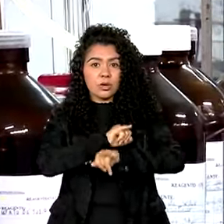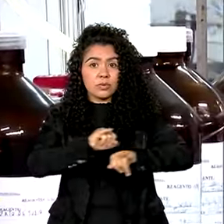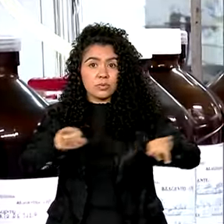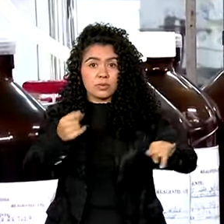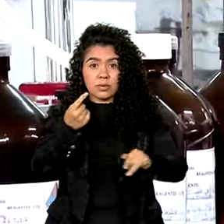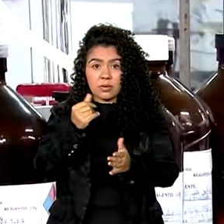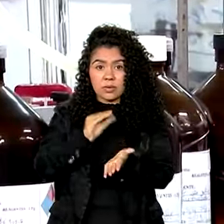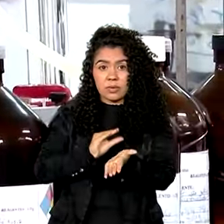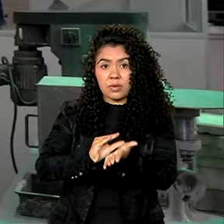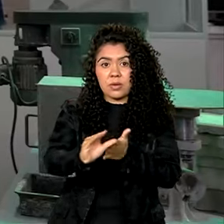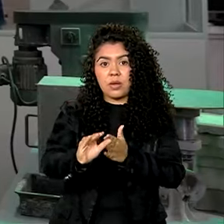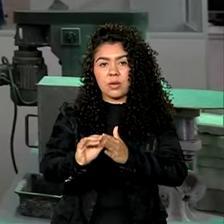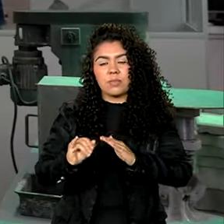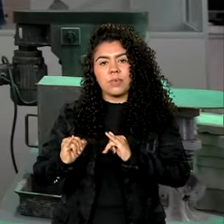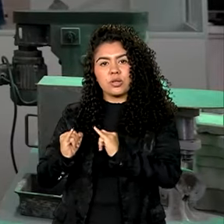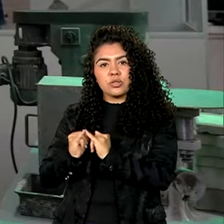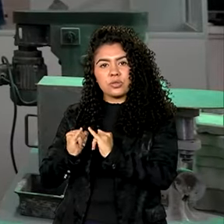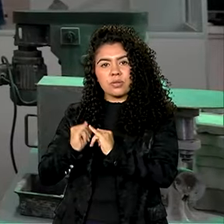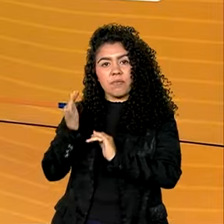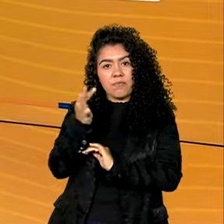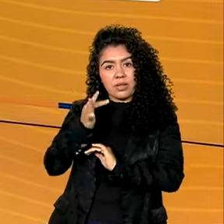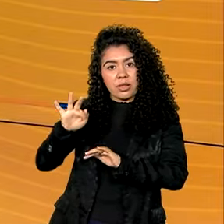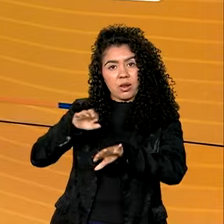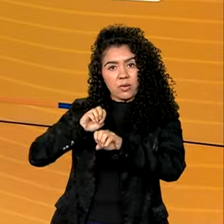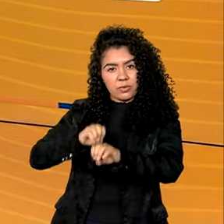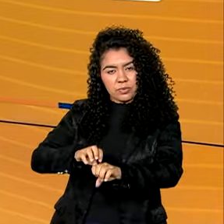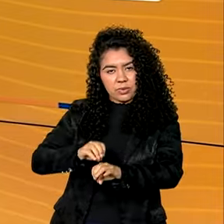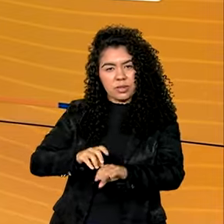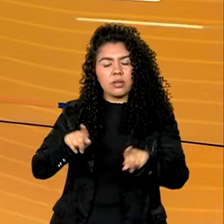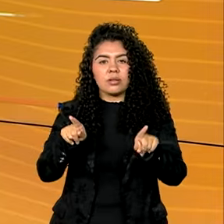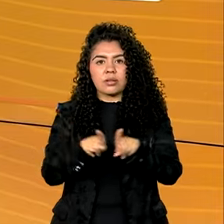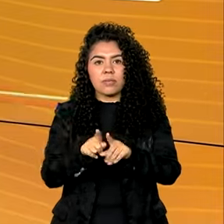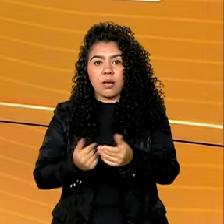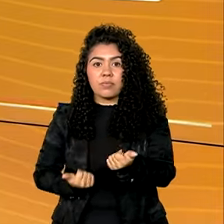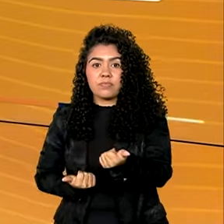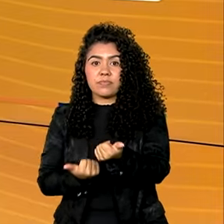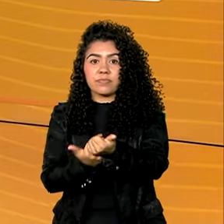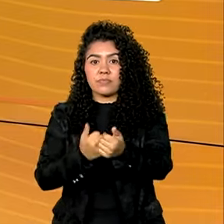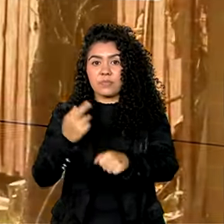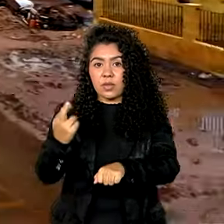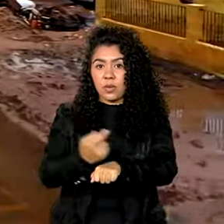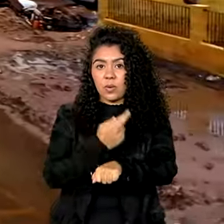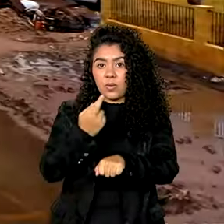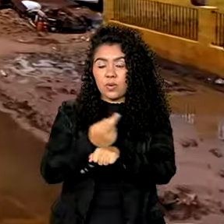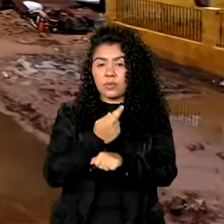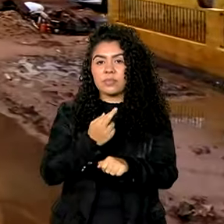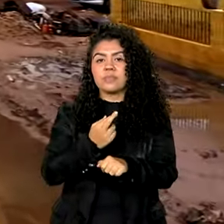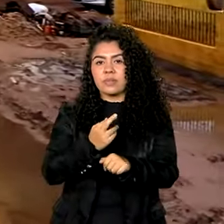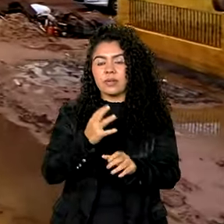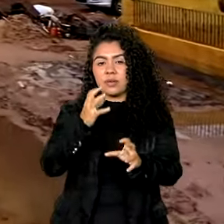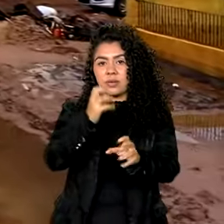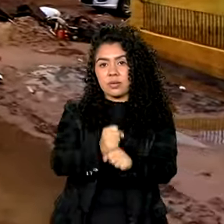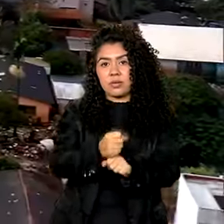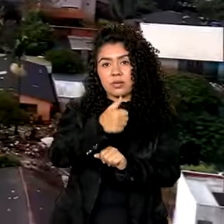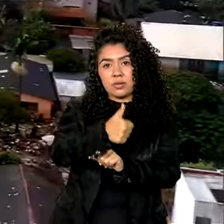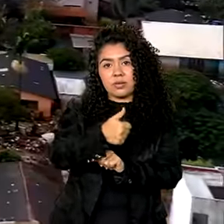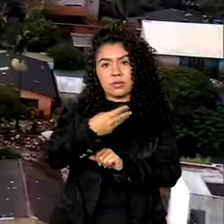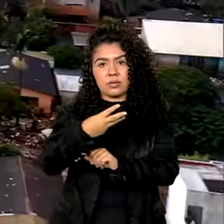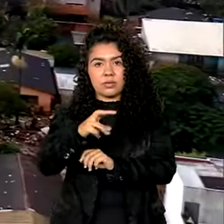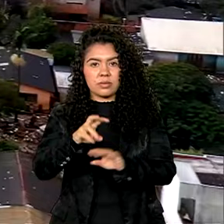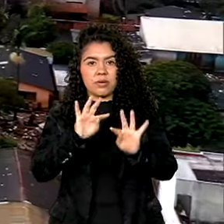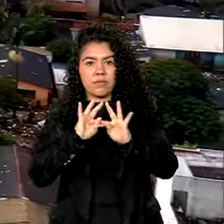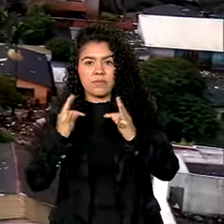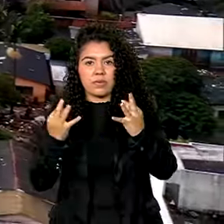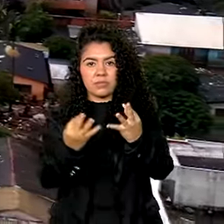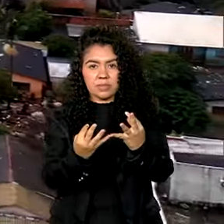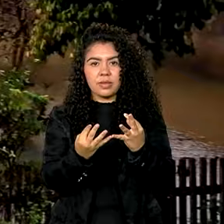instituições federais de educação. Auxílio Reconstrução. 135 mil famílias gaúchas vão ser